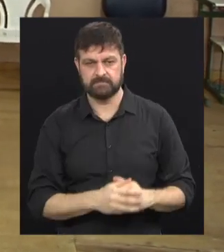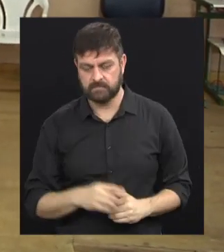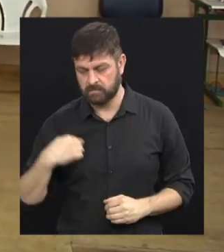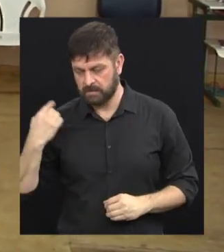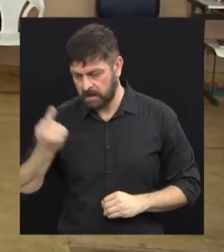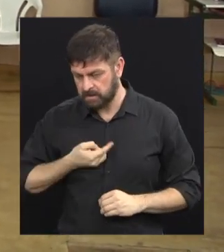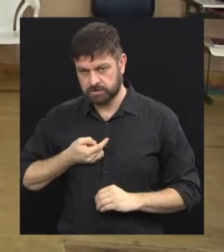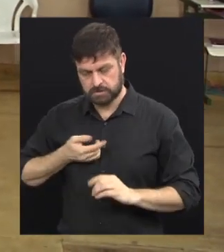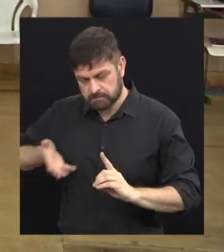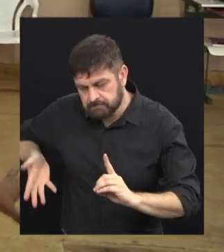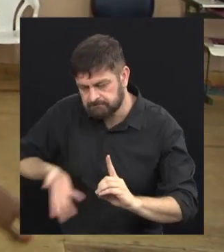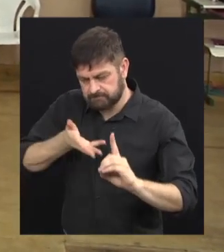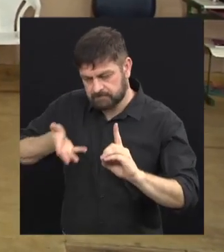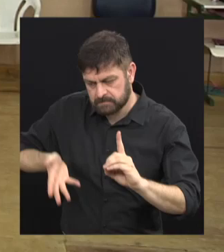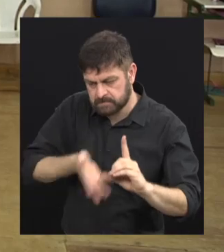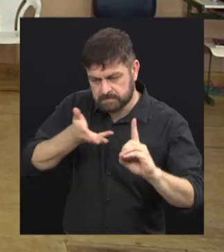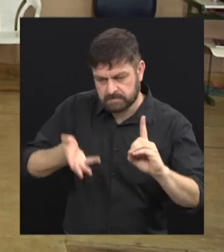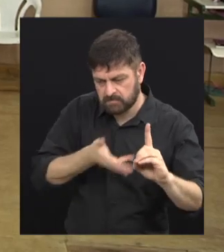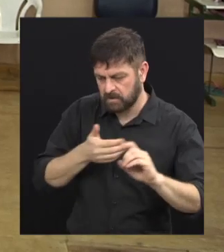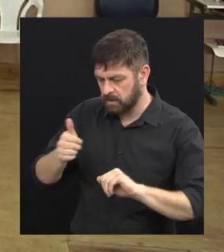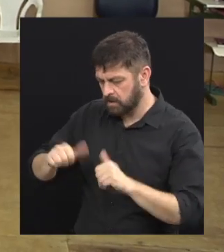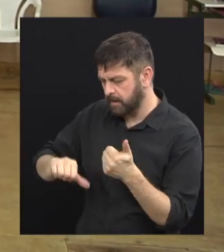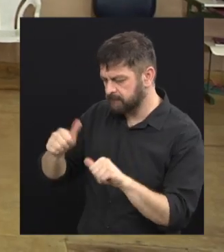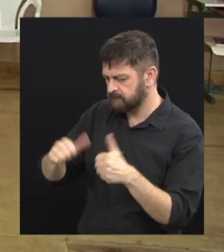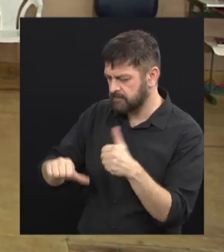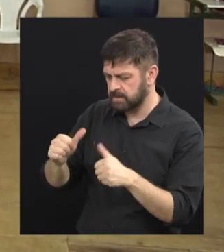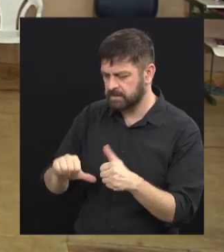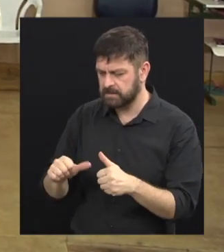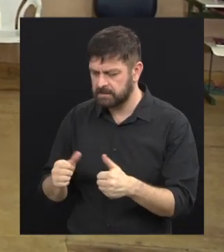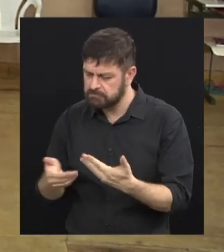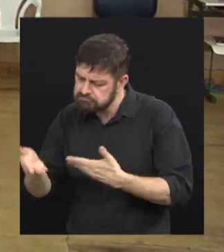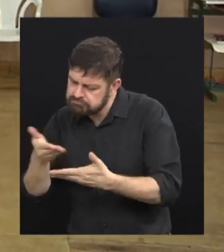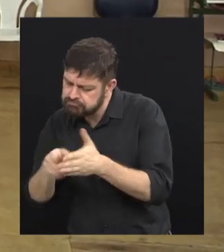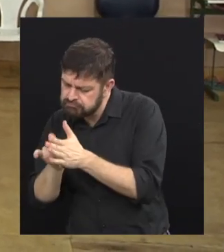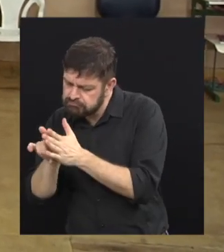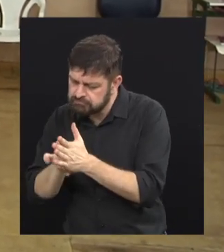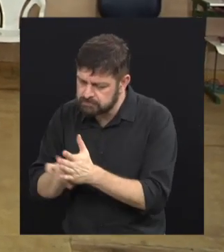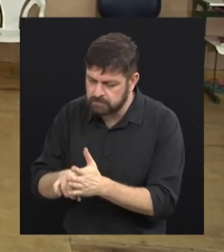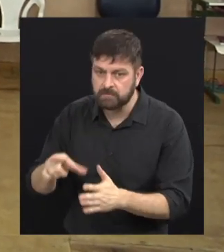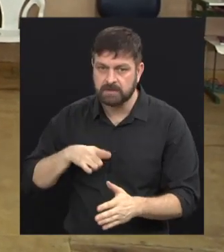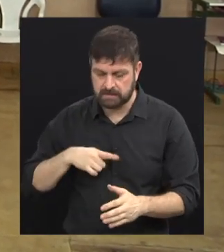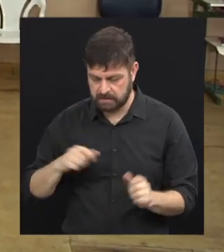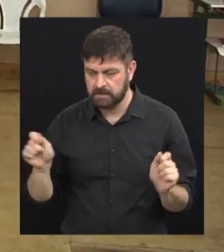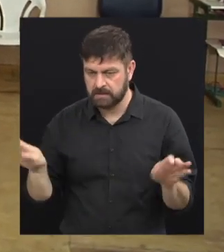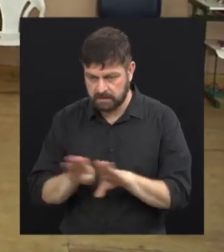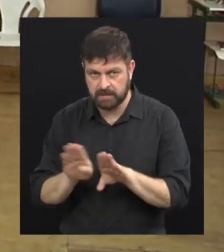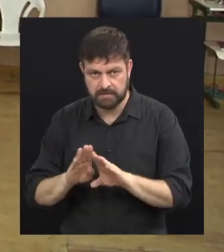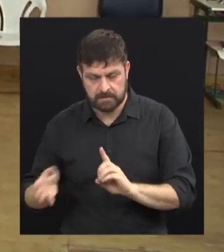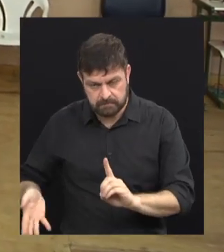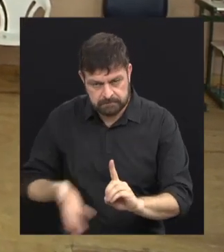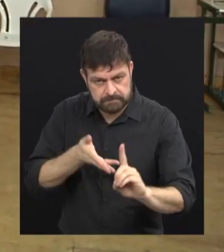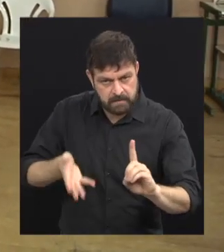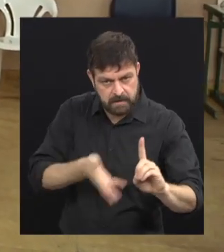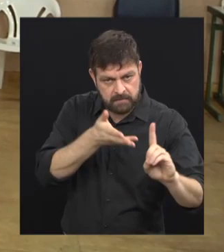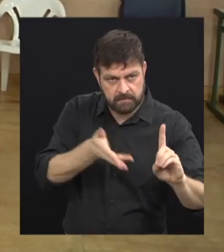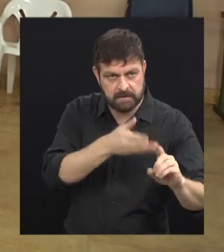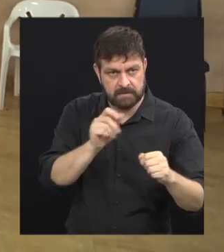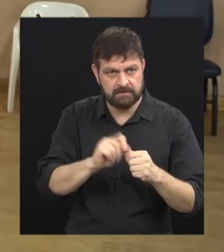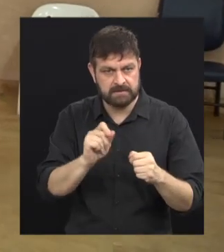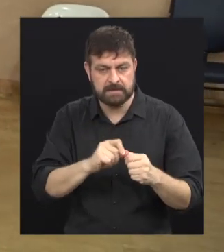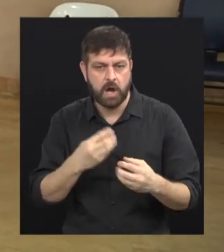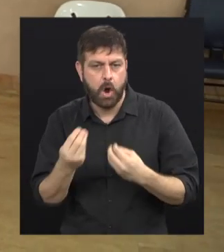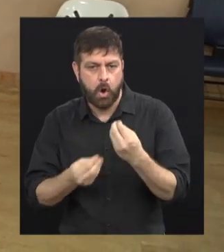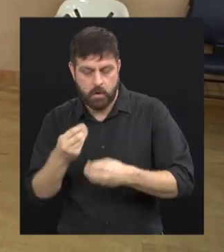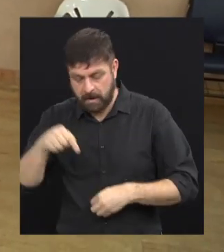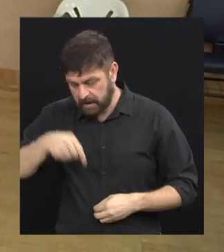a gente faz uma avaliada com eles. Mas tem esse caminho sim. Tanto para fora